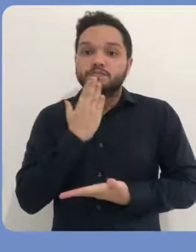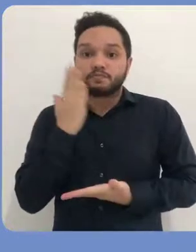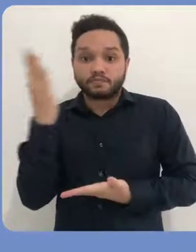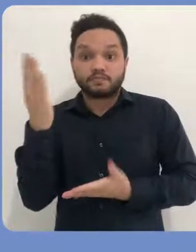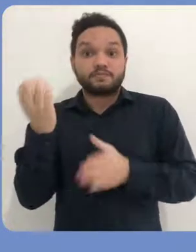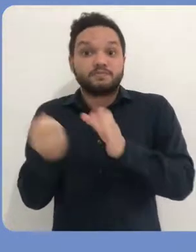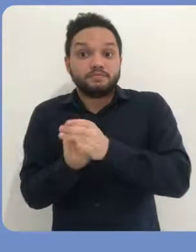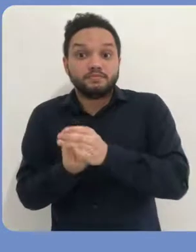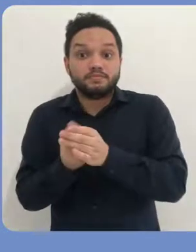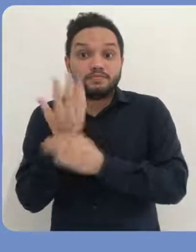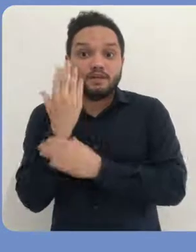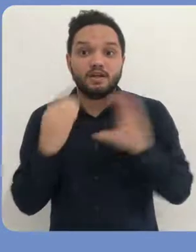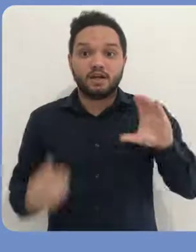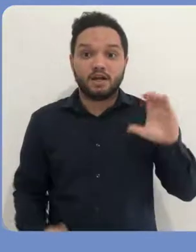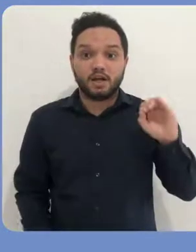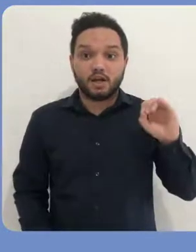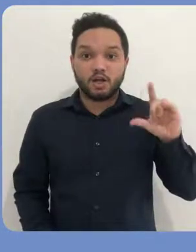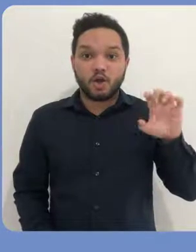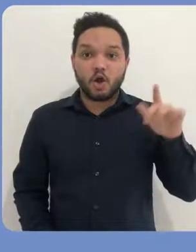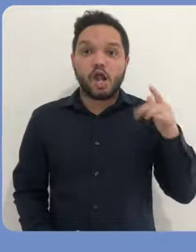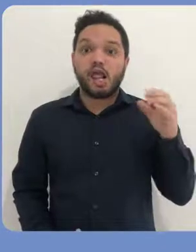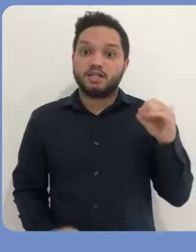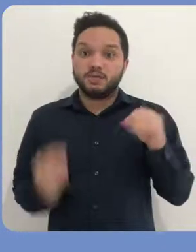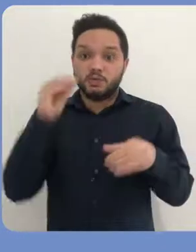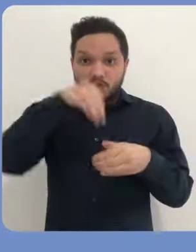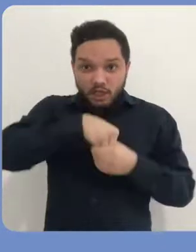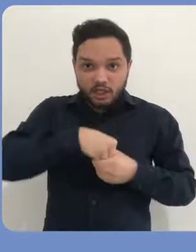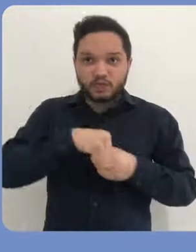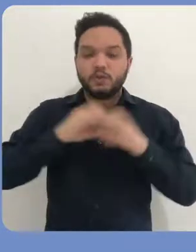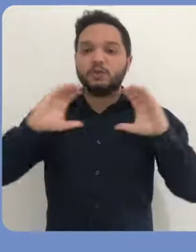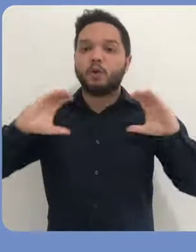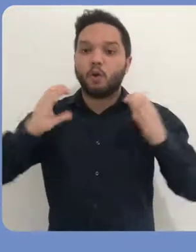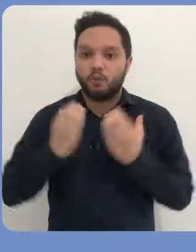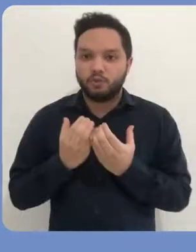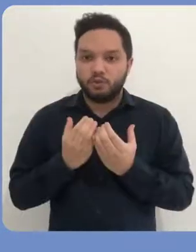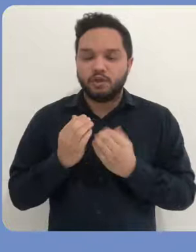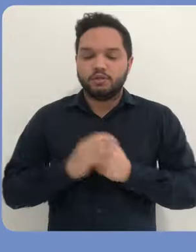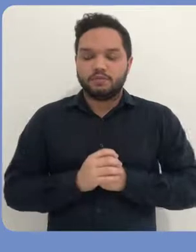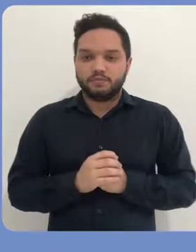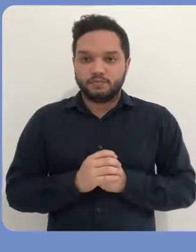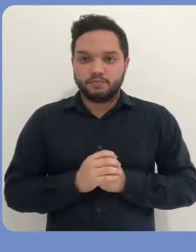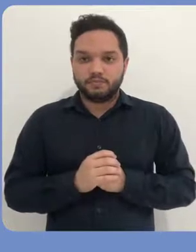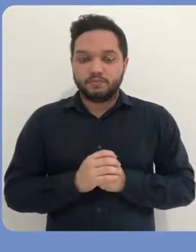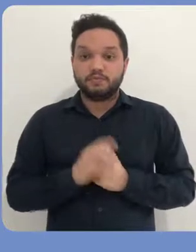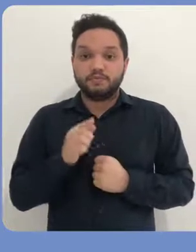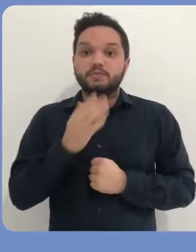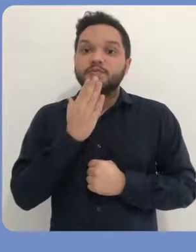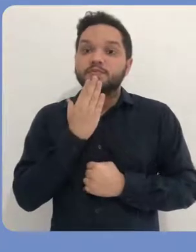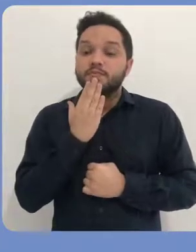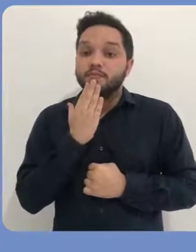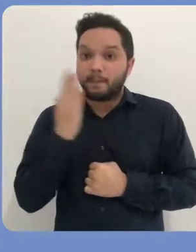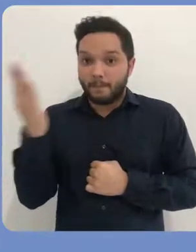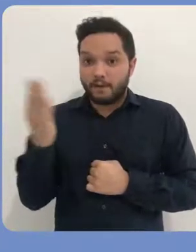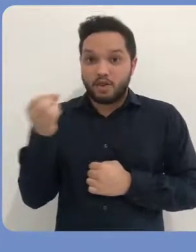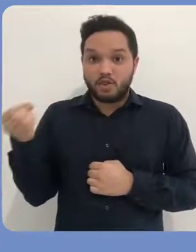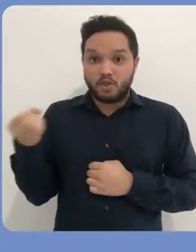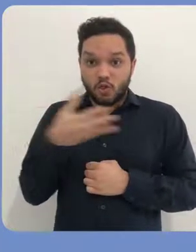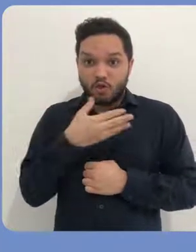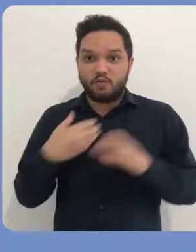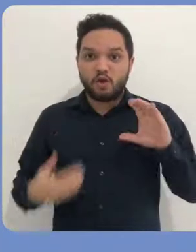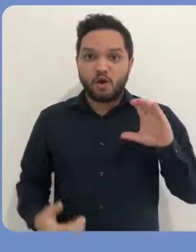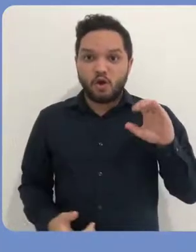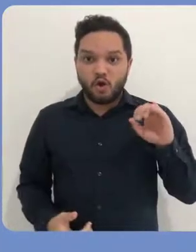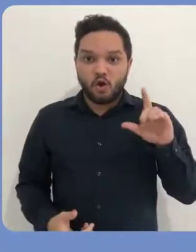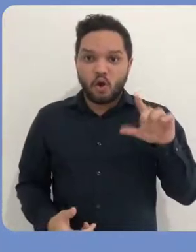solicitação para criar uma coleção dentro de uma subcomunidade. A sua solicitação para criar